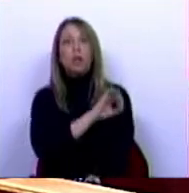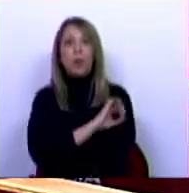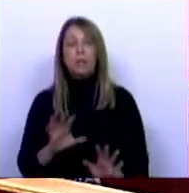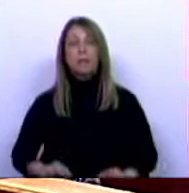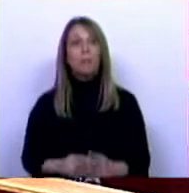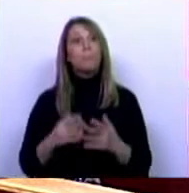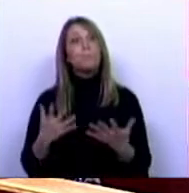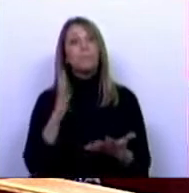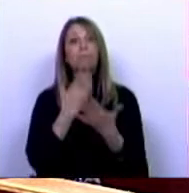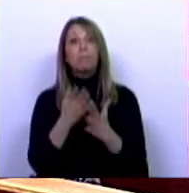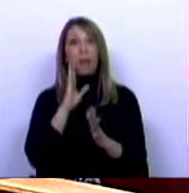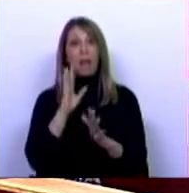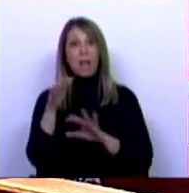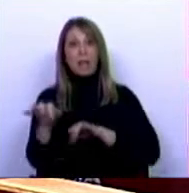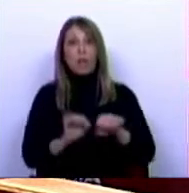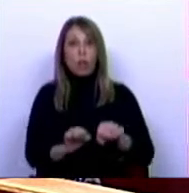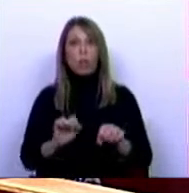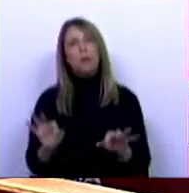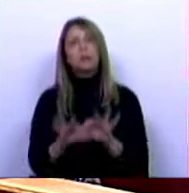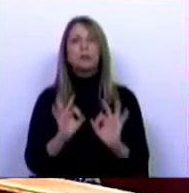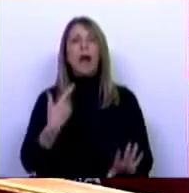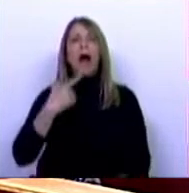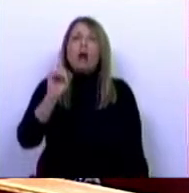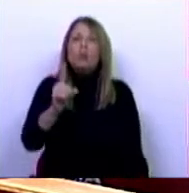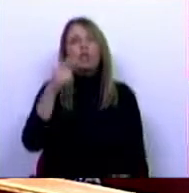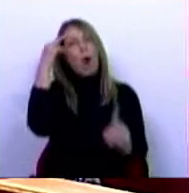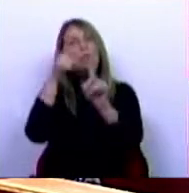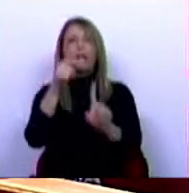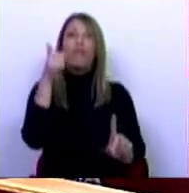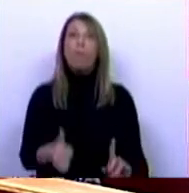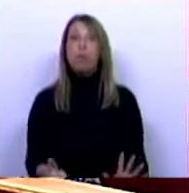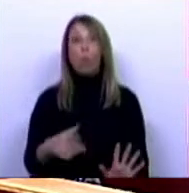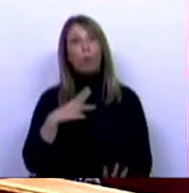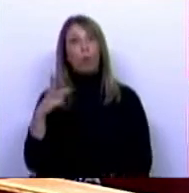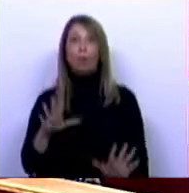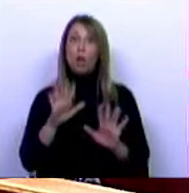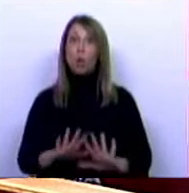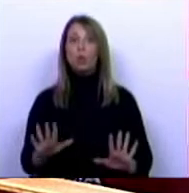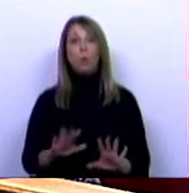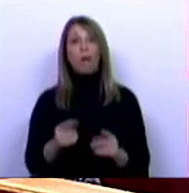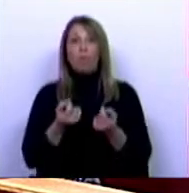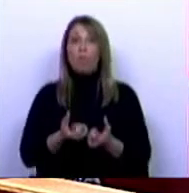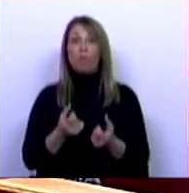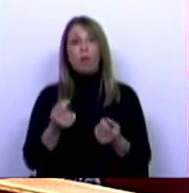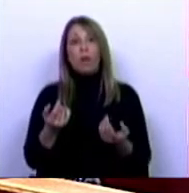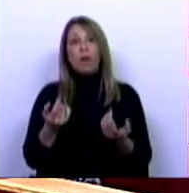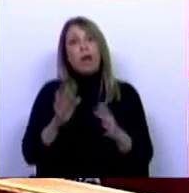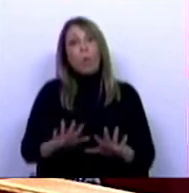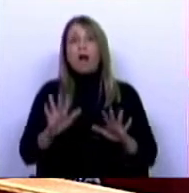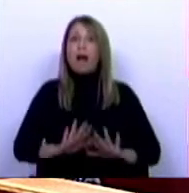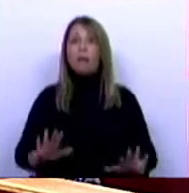como um autoritarismo bem intencionado, o português suave dos brantos costumes, fazendo-se assim cúmplice das